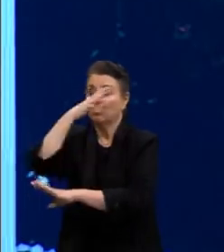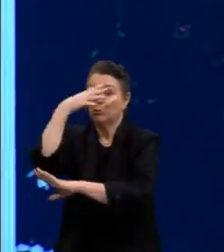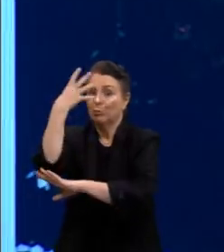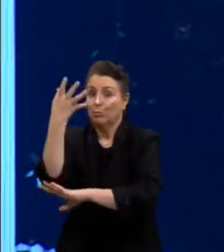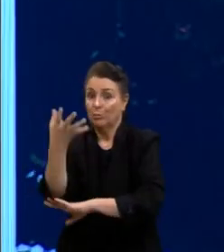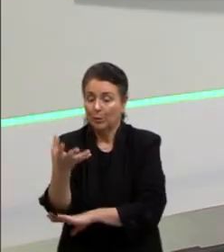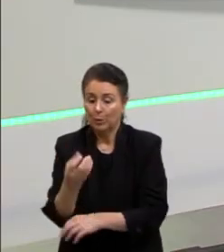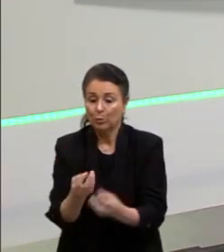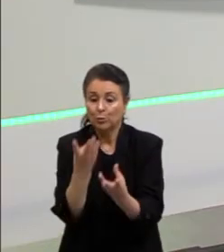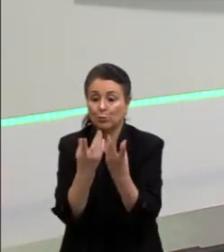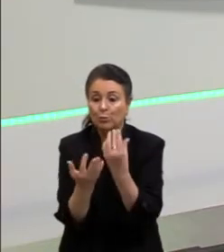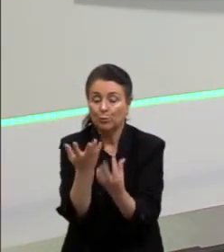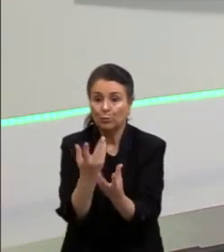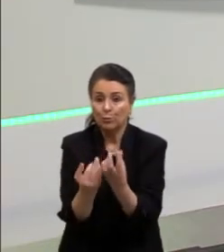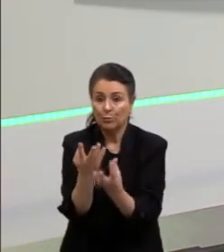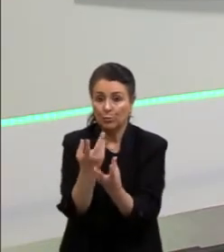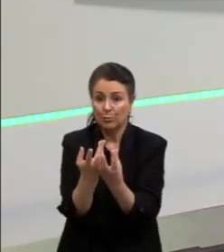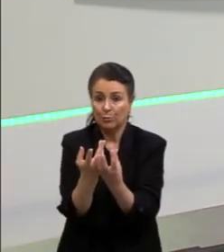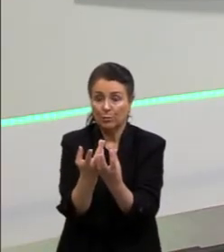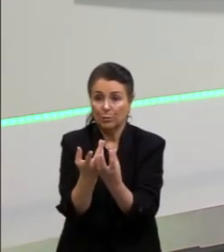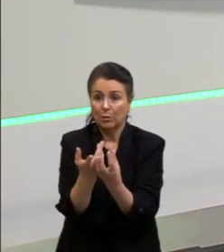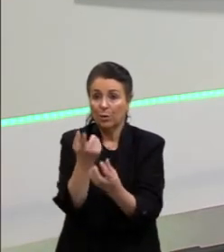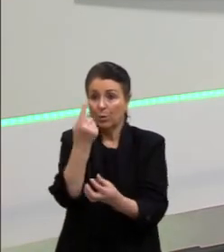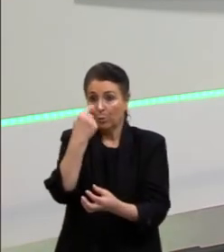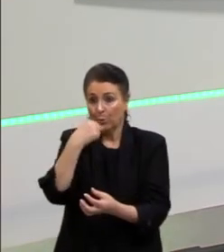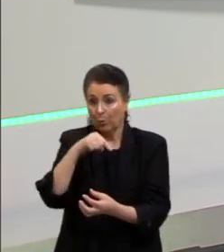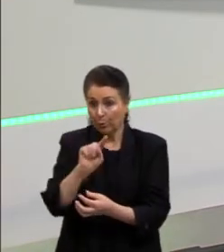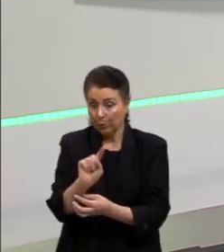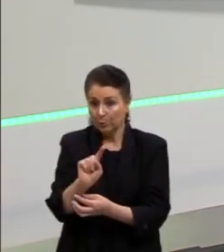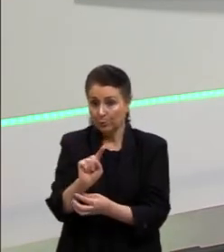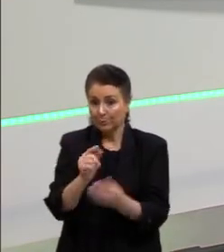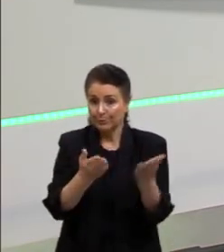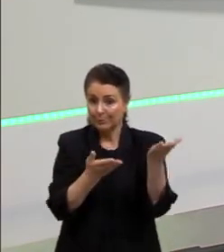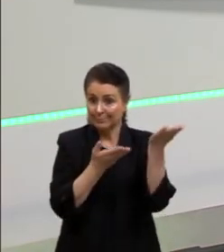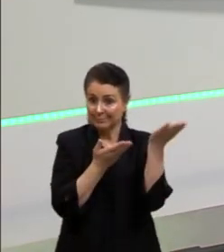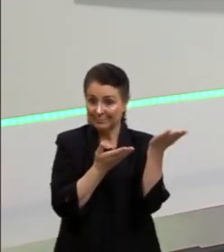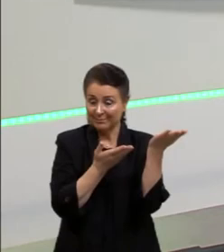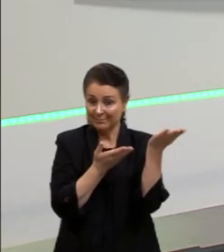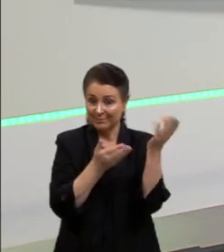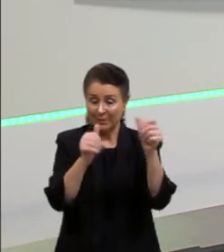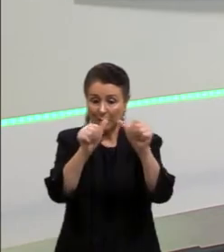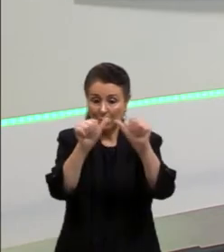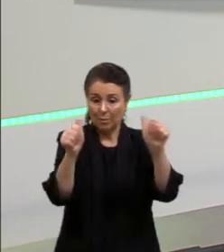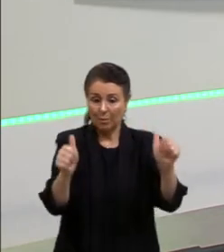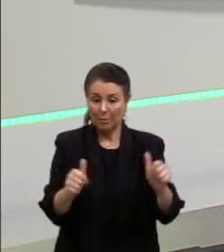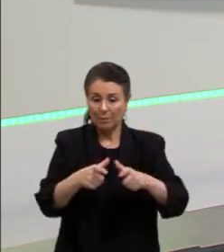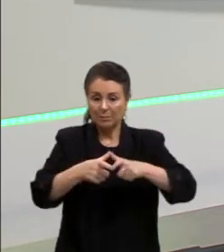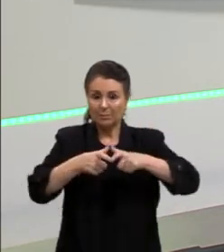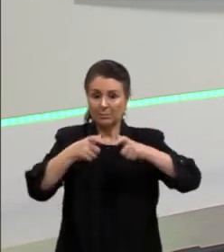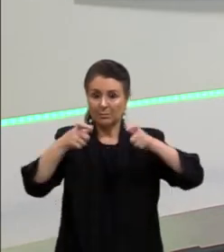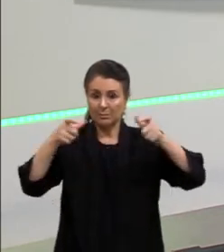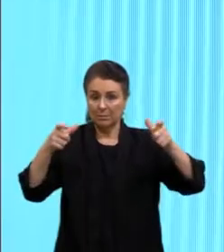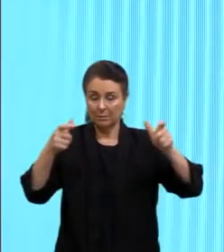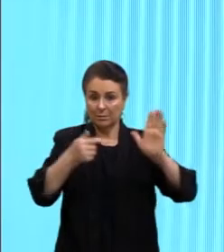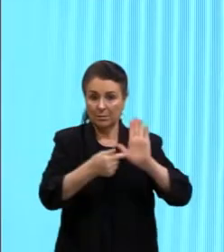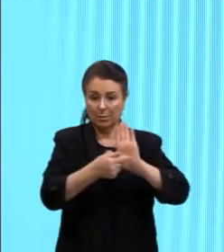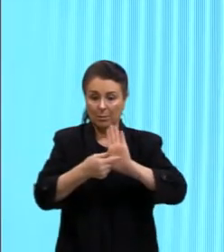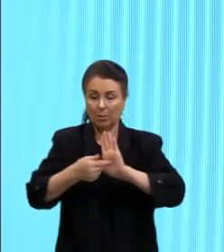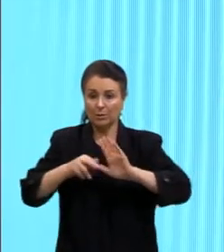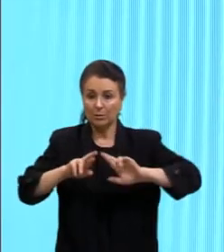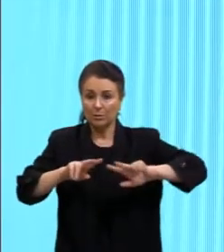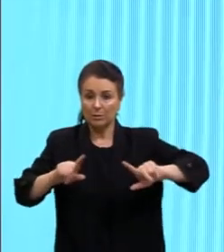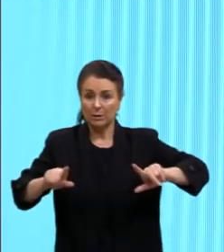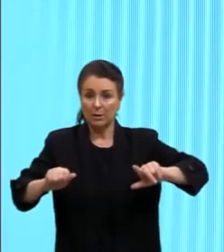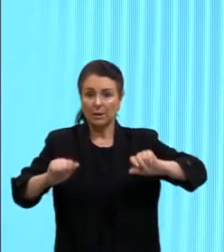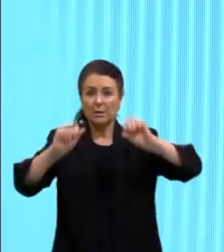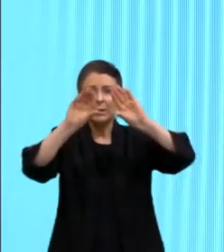Vai mostrar na outra lá, agora vai mostrar o outro aqui, também uma imagem um pouco maior, e aí vai mostrar a diferença entre